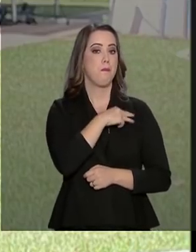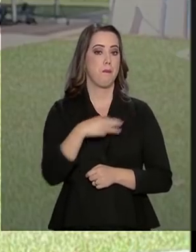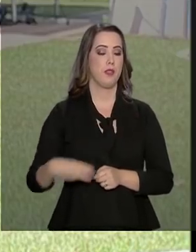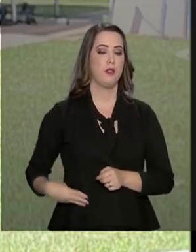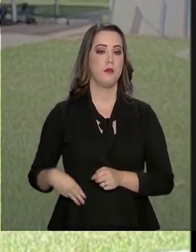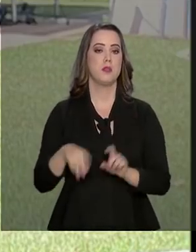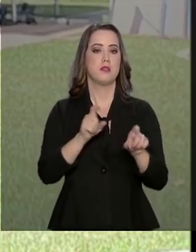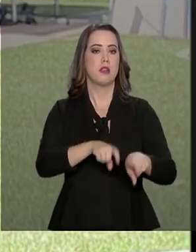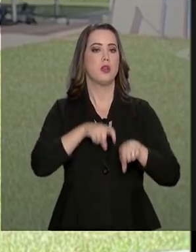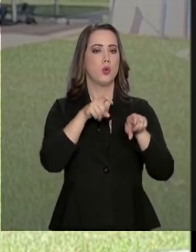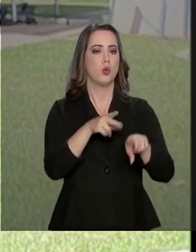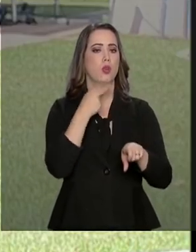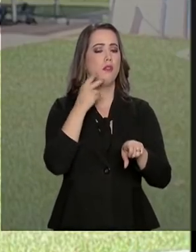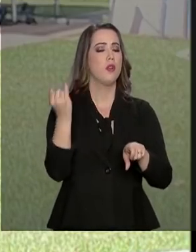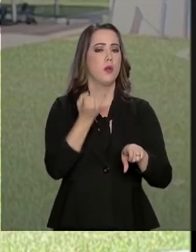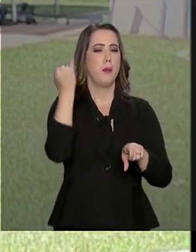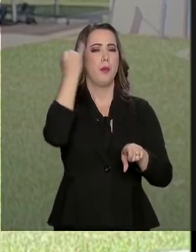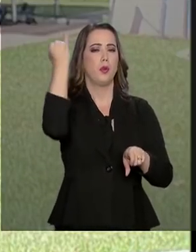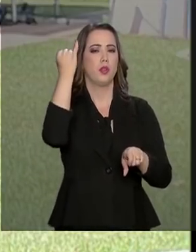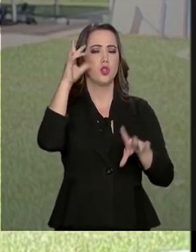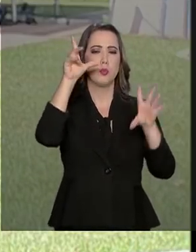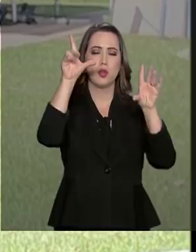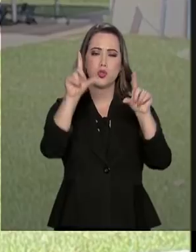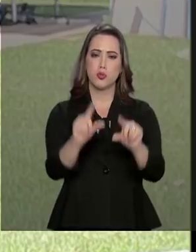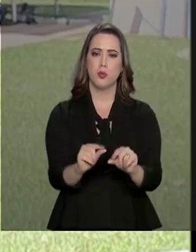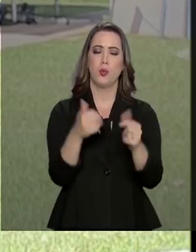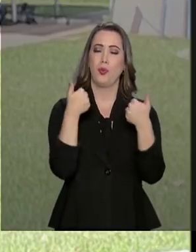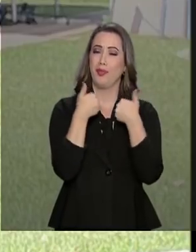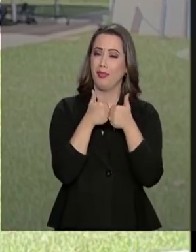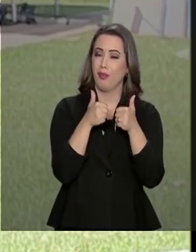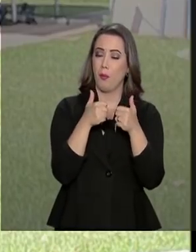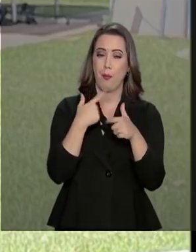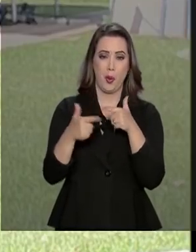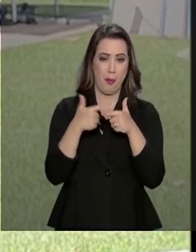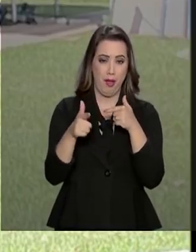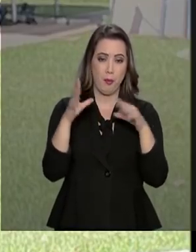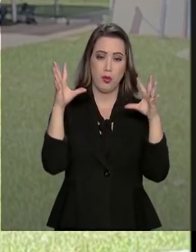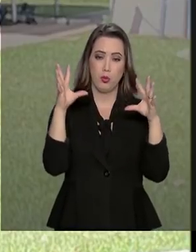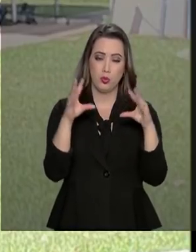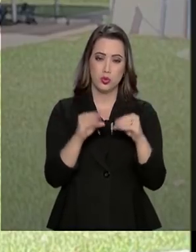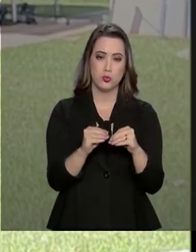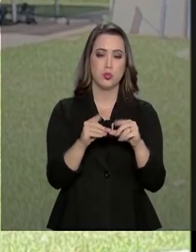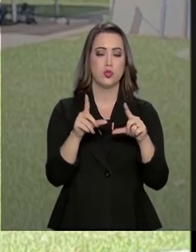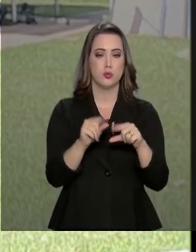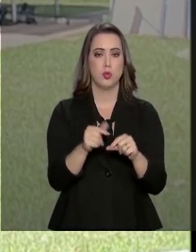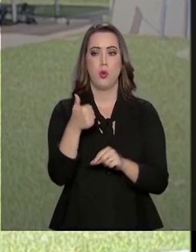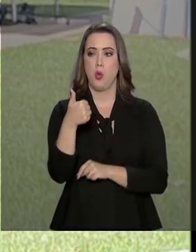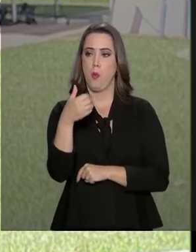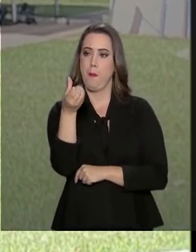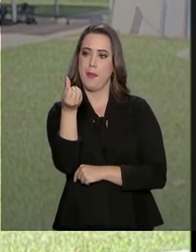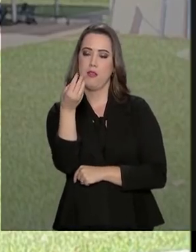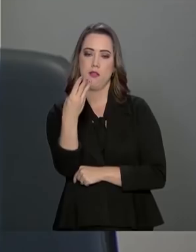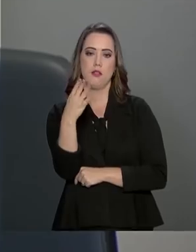ação para minimizar problemas do transporte na BR-163 Vamos ouvir